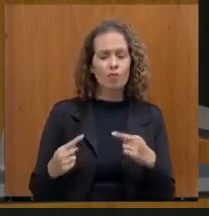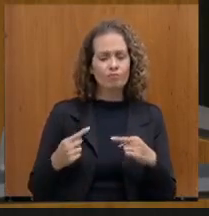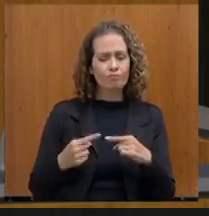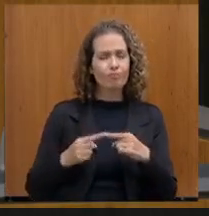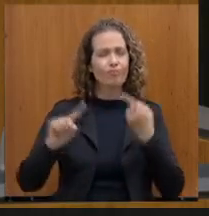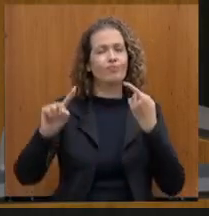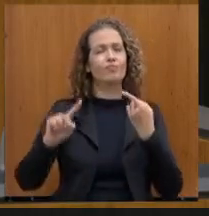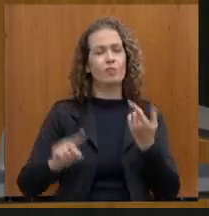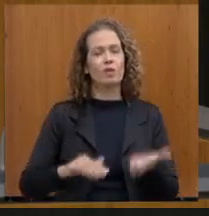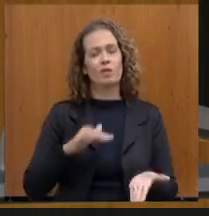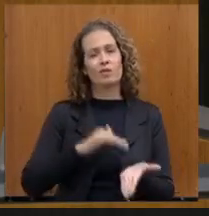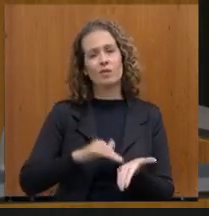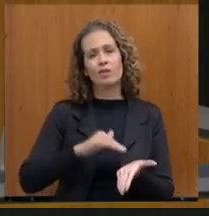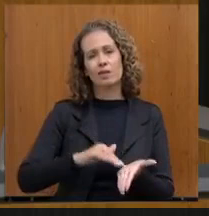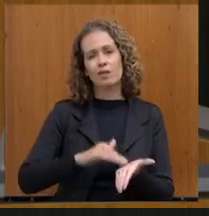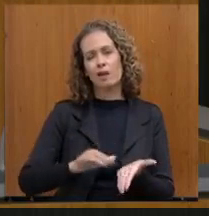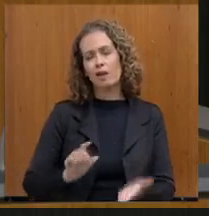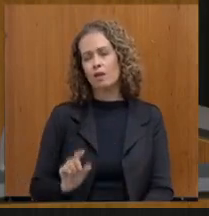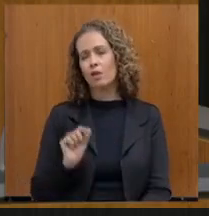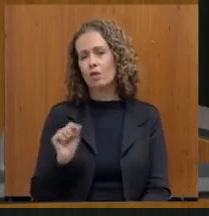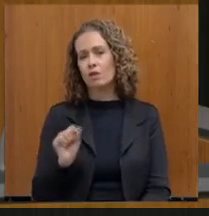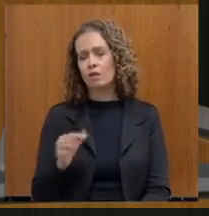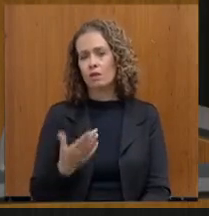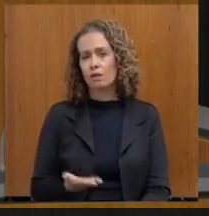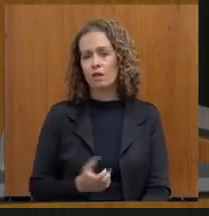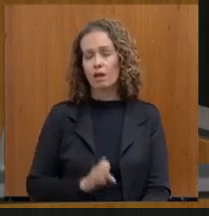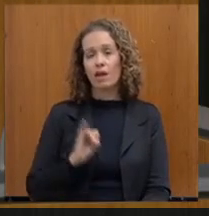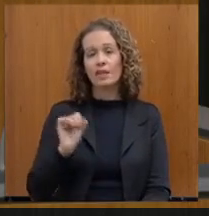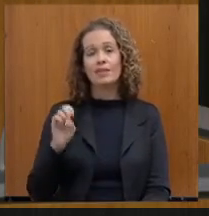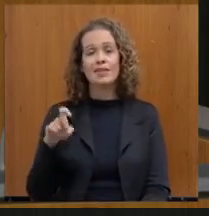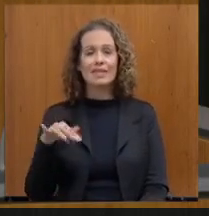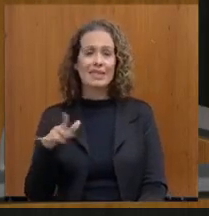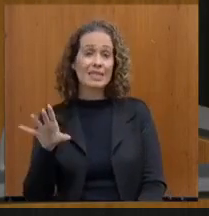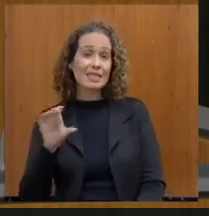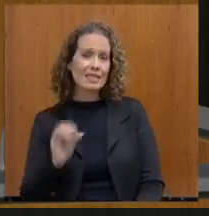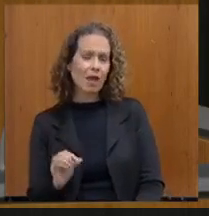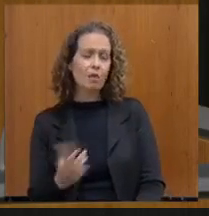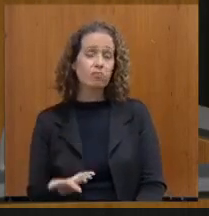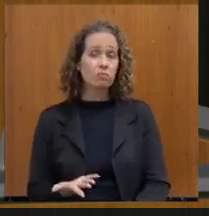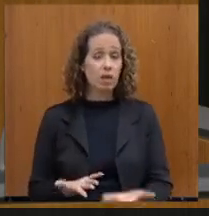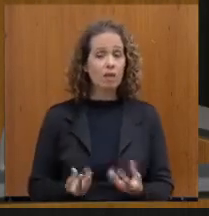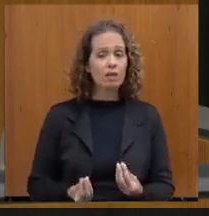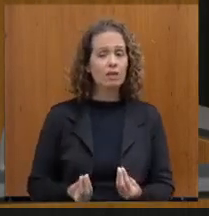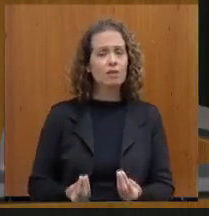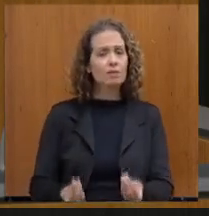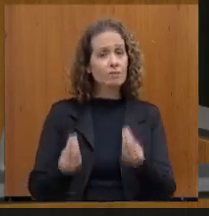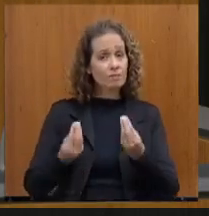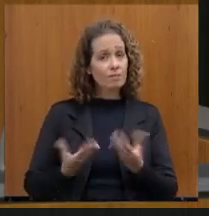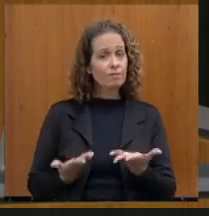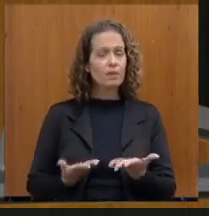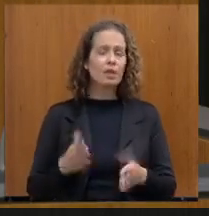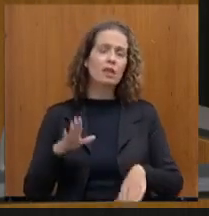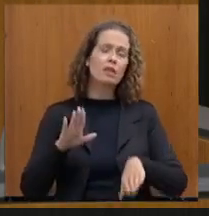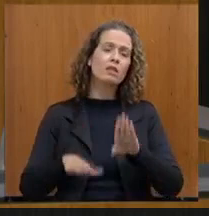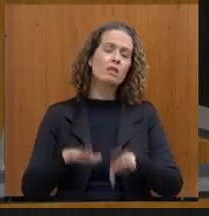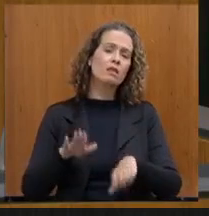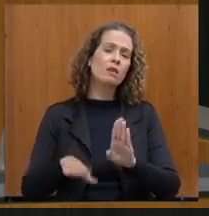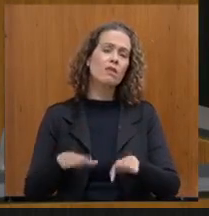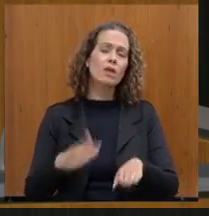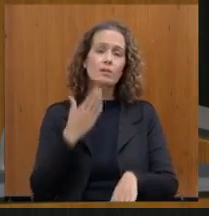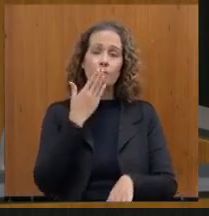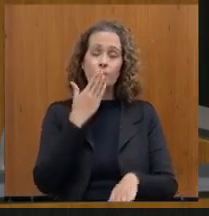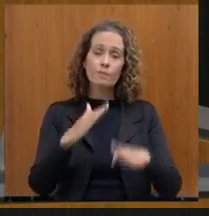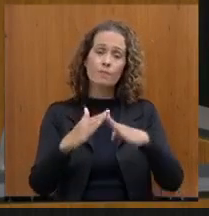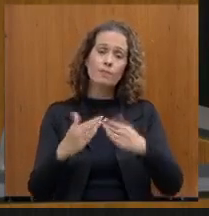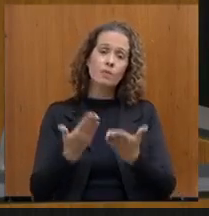relação ao secretário, de que essa questão da isenção nos traz retorno. Então, talvez um requerimento com o governo do Estado